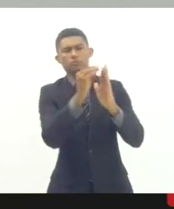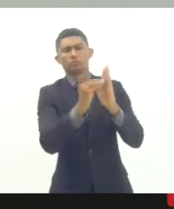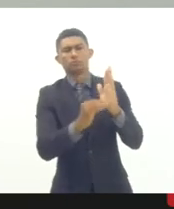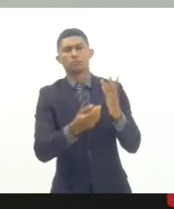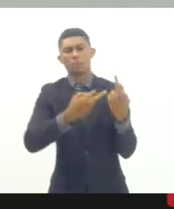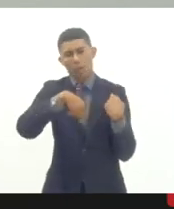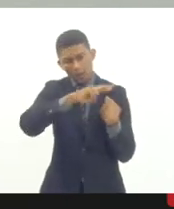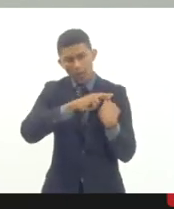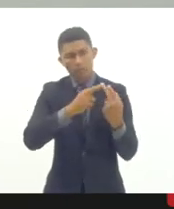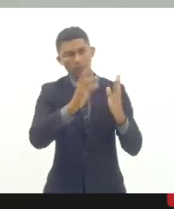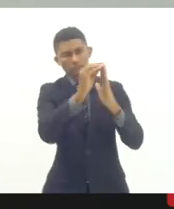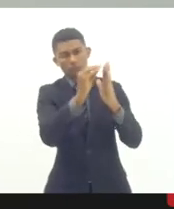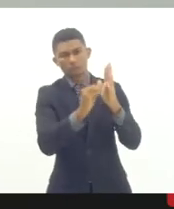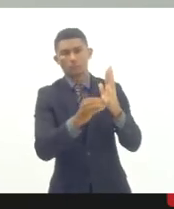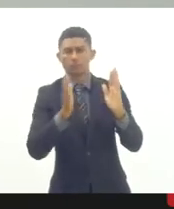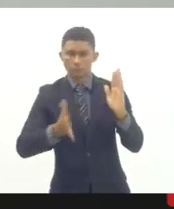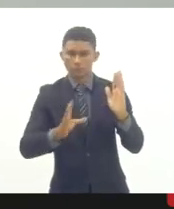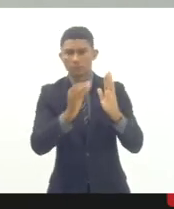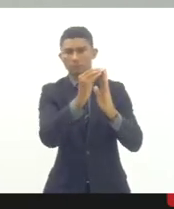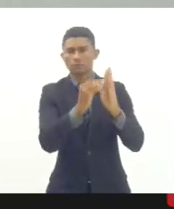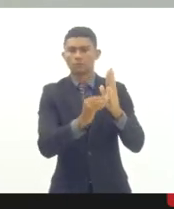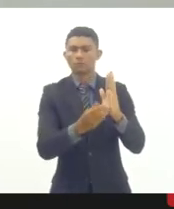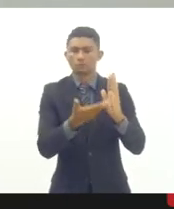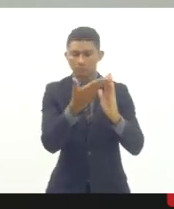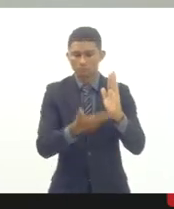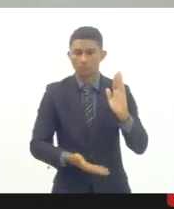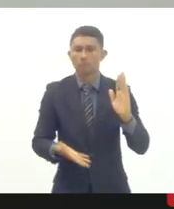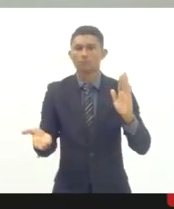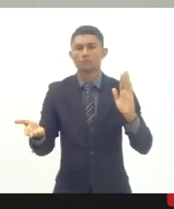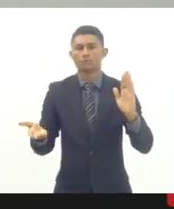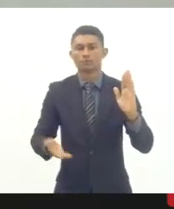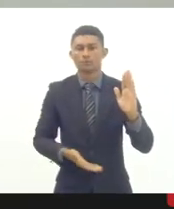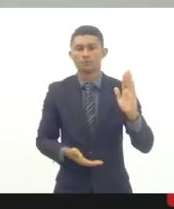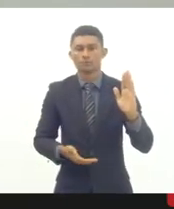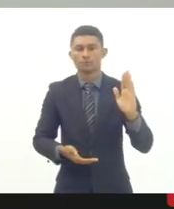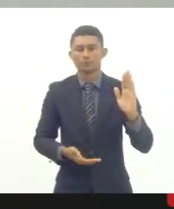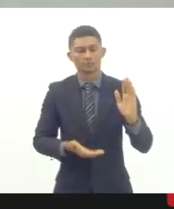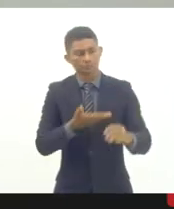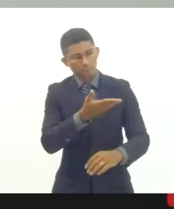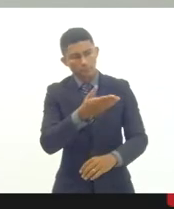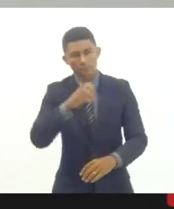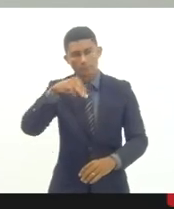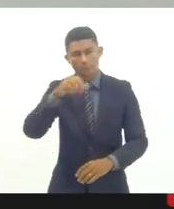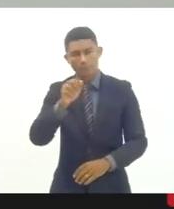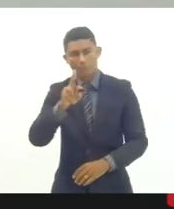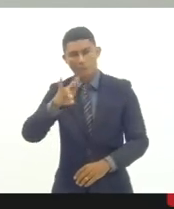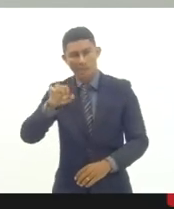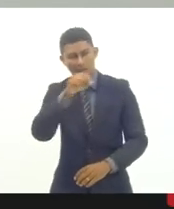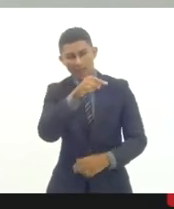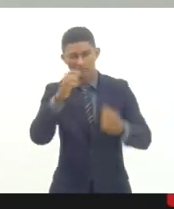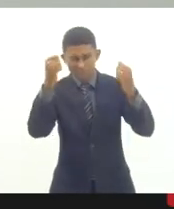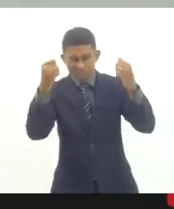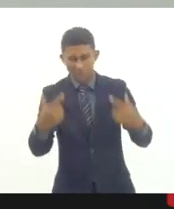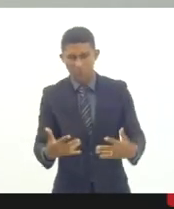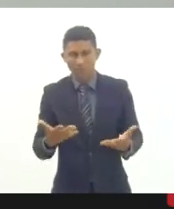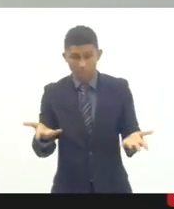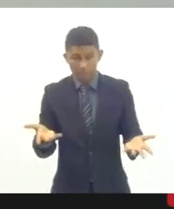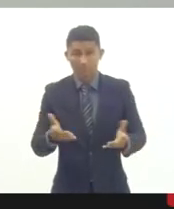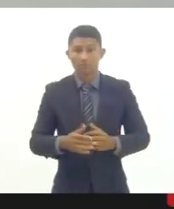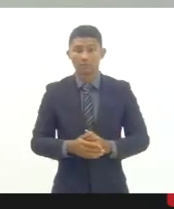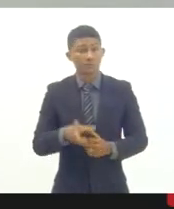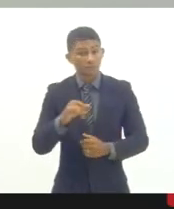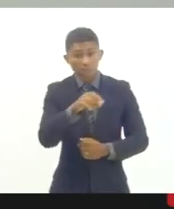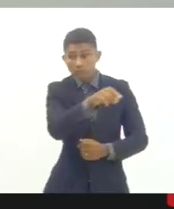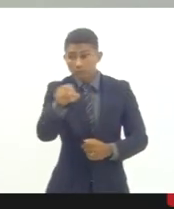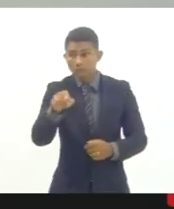definidos e socializados pela professora Maria Tereza. Se